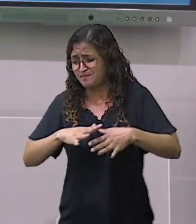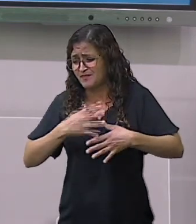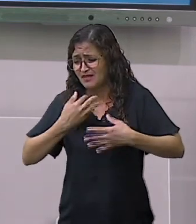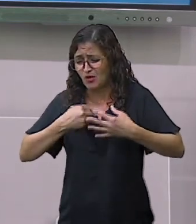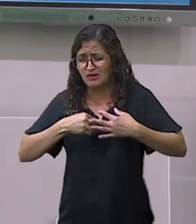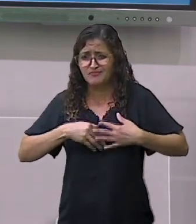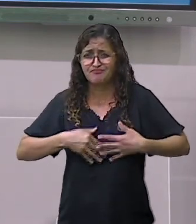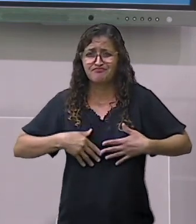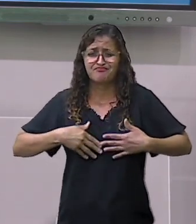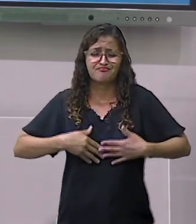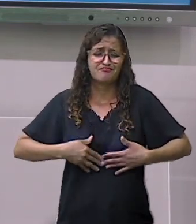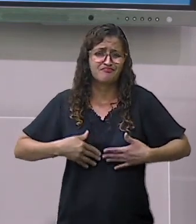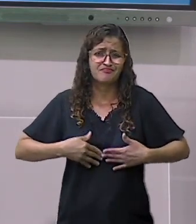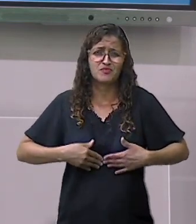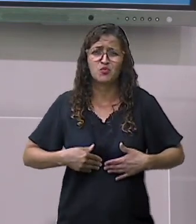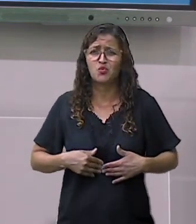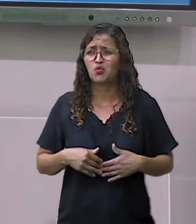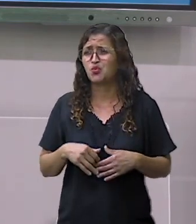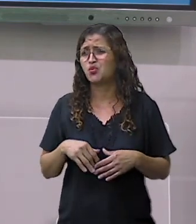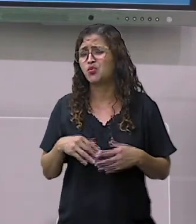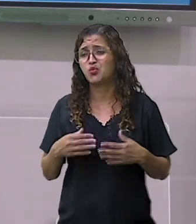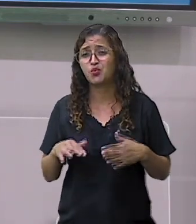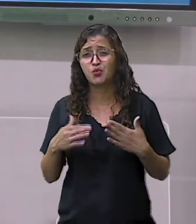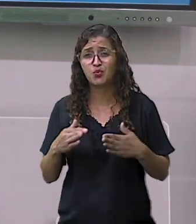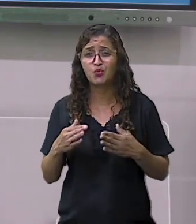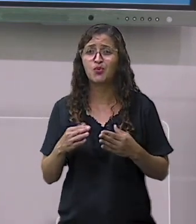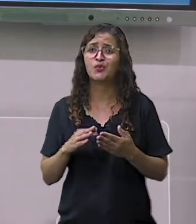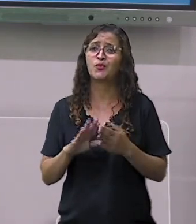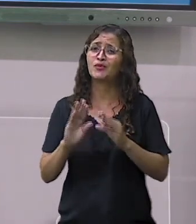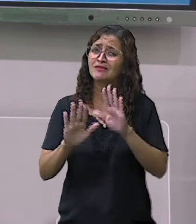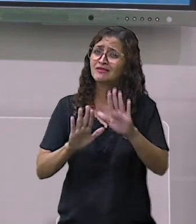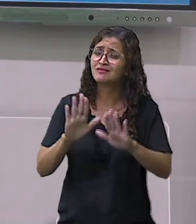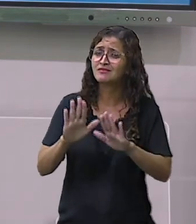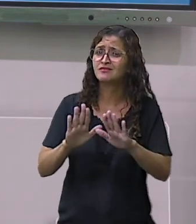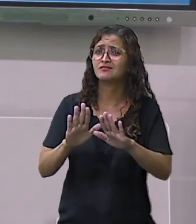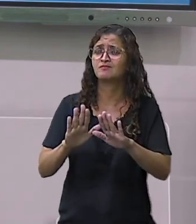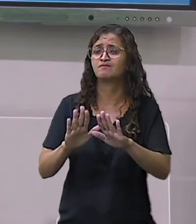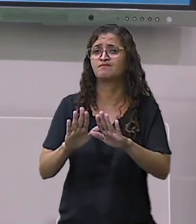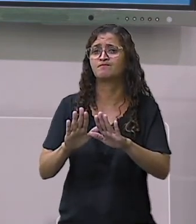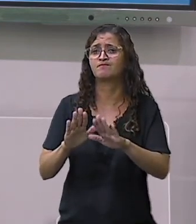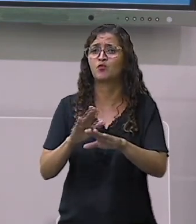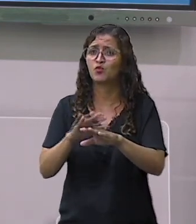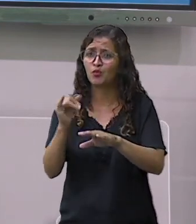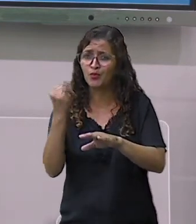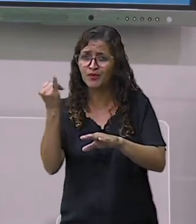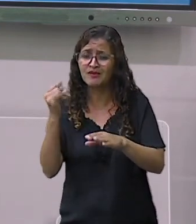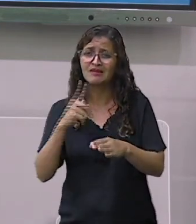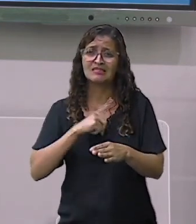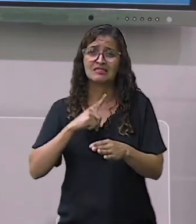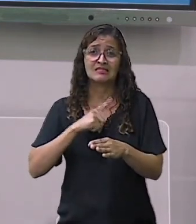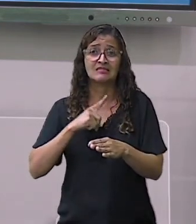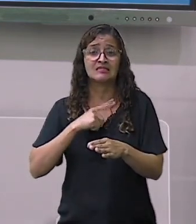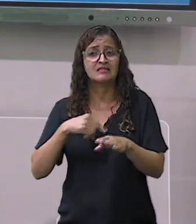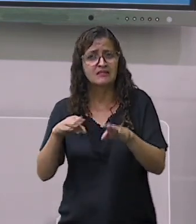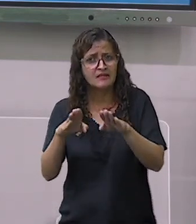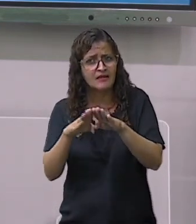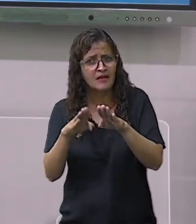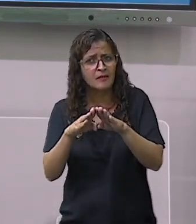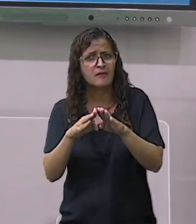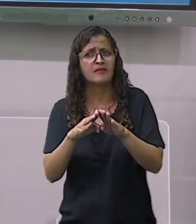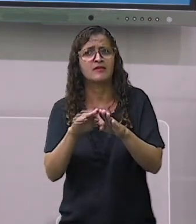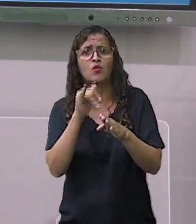na indústria alimentícia. Foi o que eu acabei de falar sobre as bebidas,